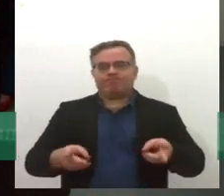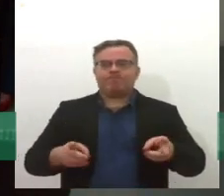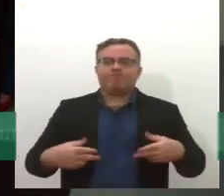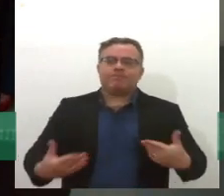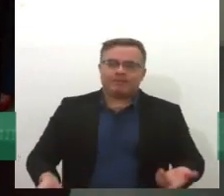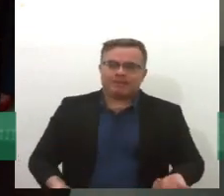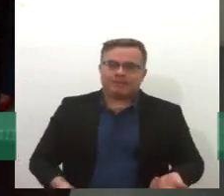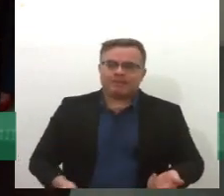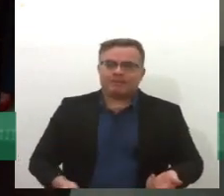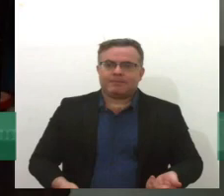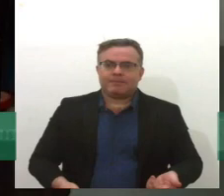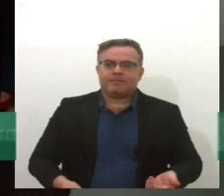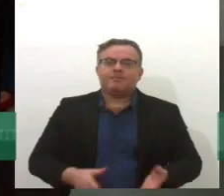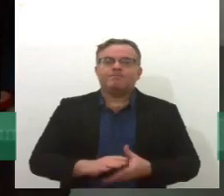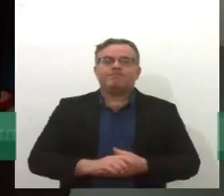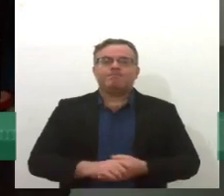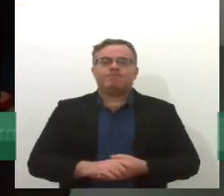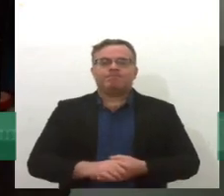programa.